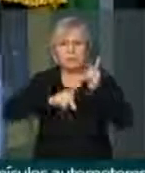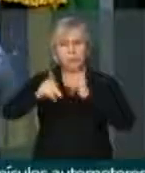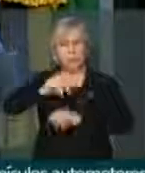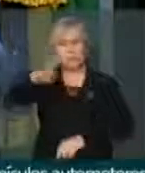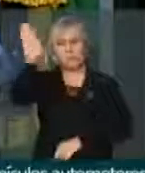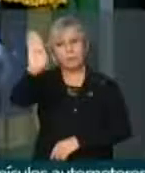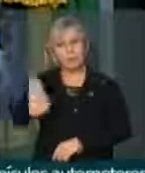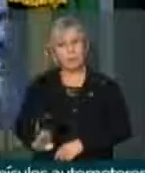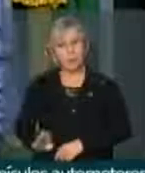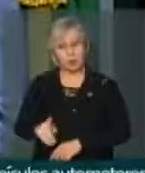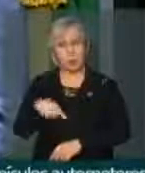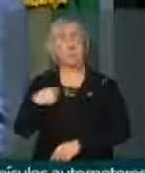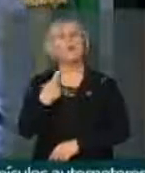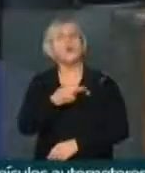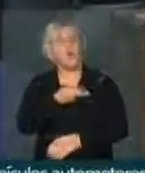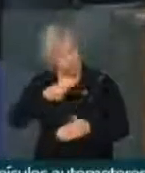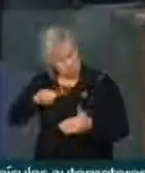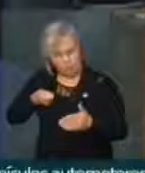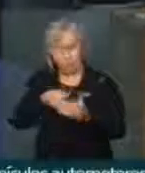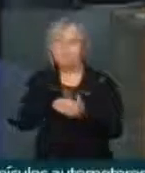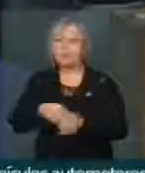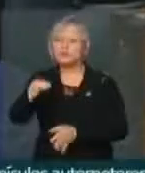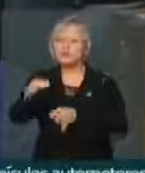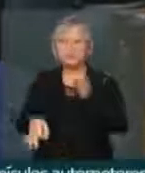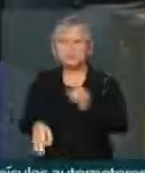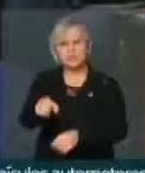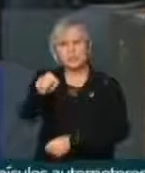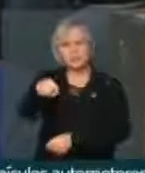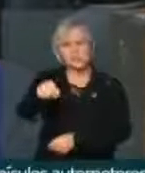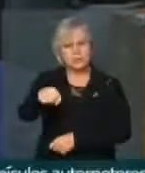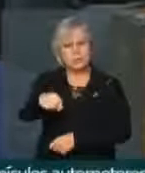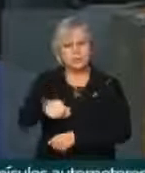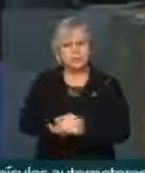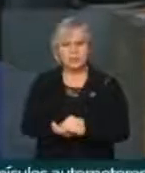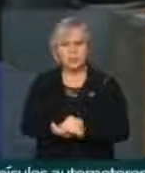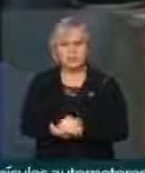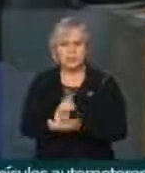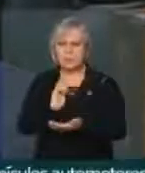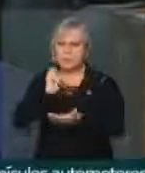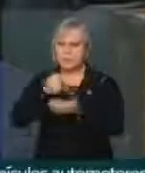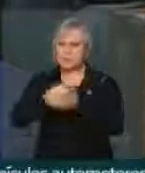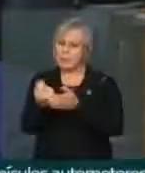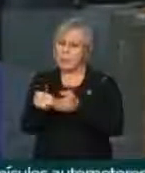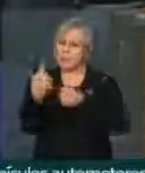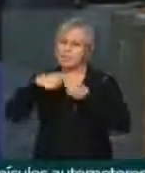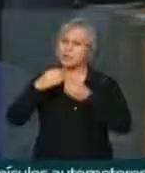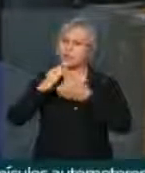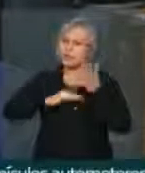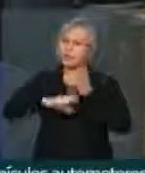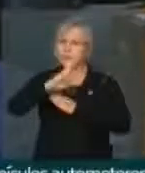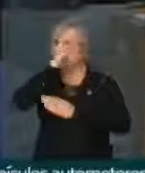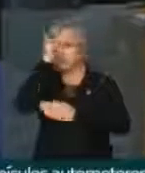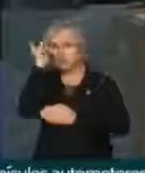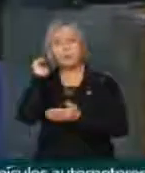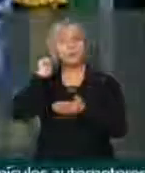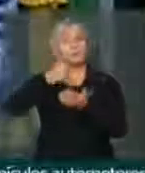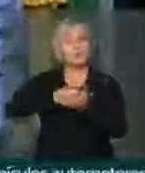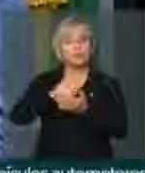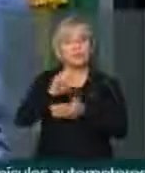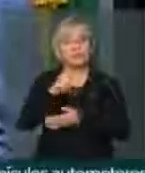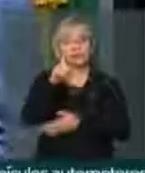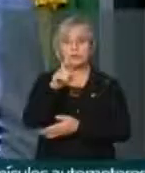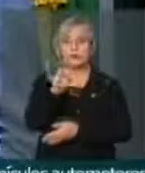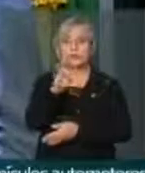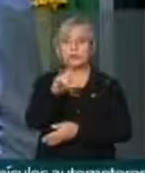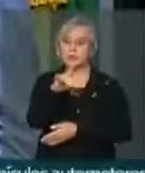Nós vamos entrar na justiça para que se indenize todos aqueles que compraram esses extintores,